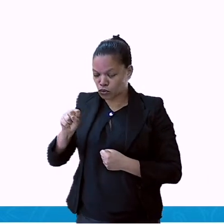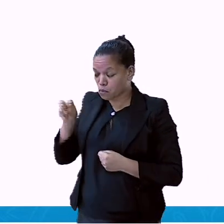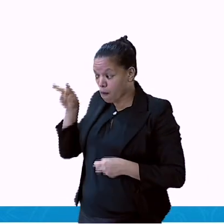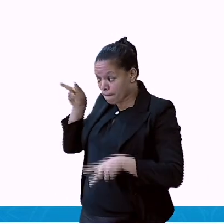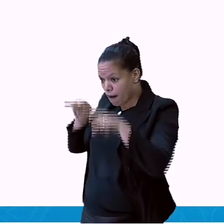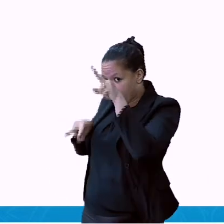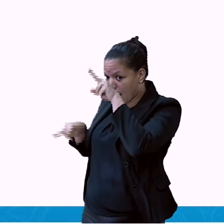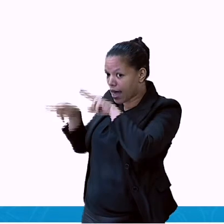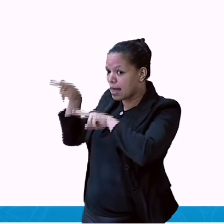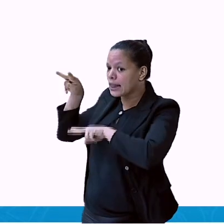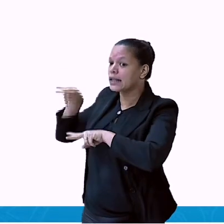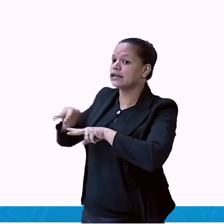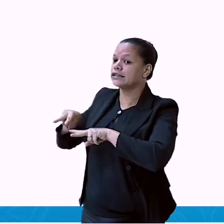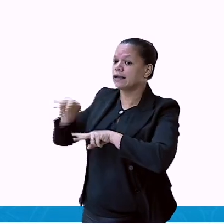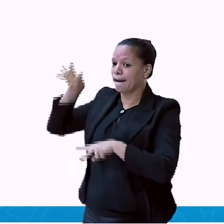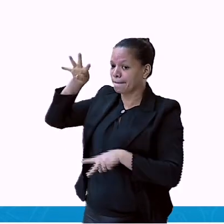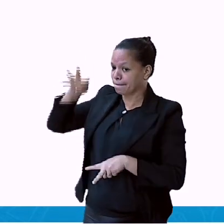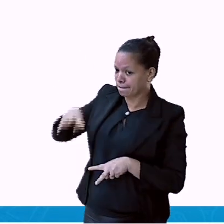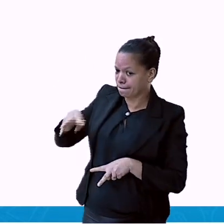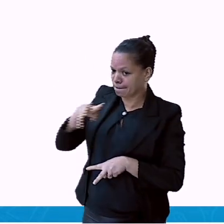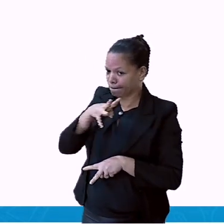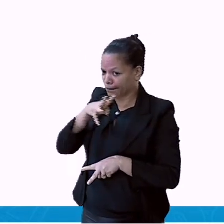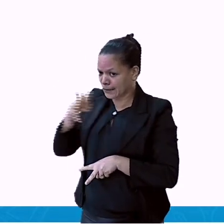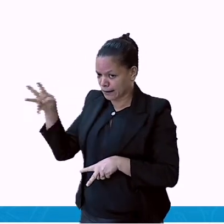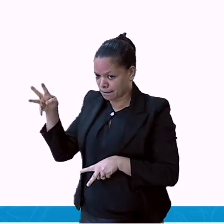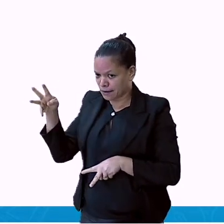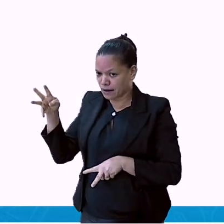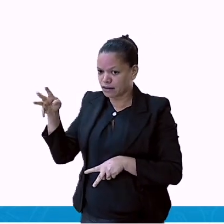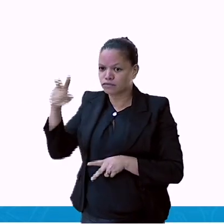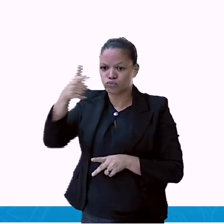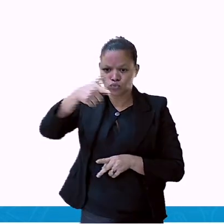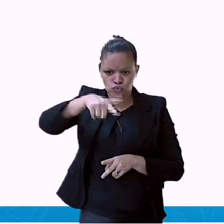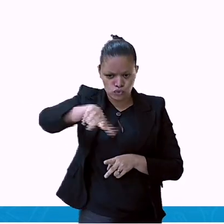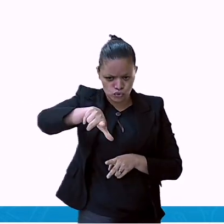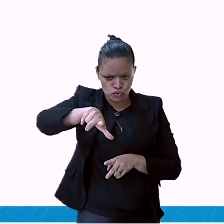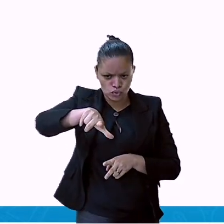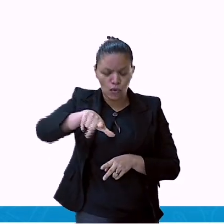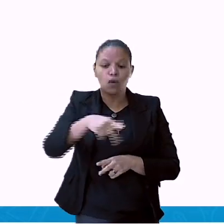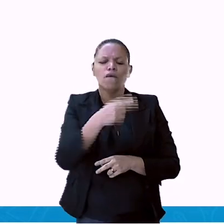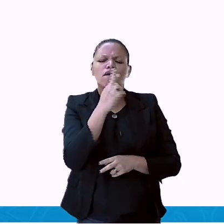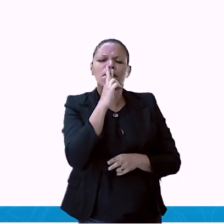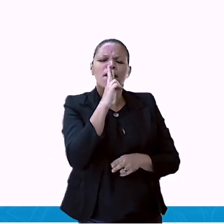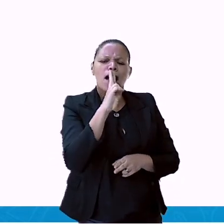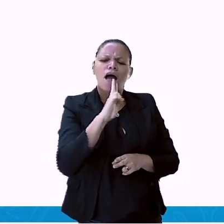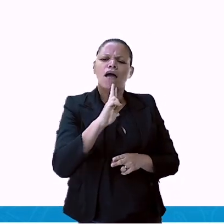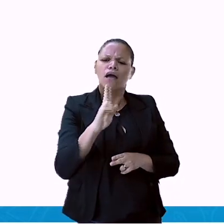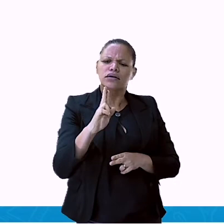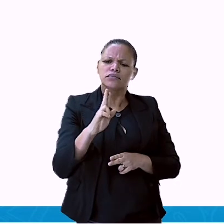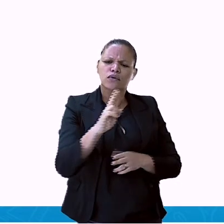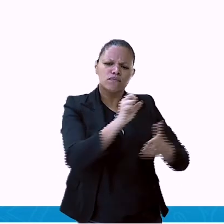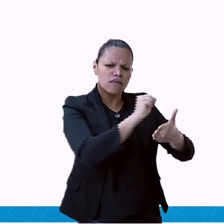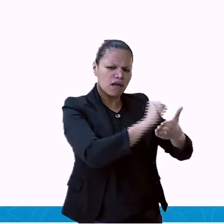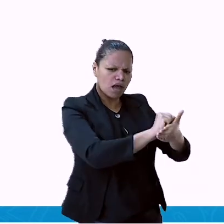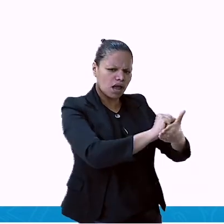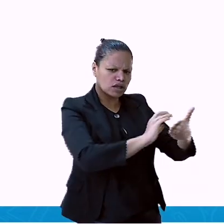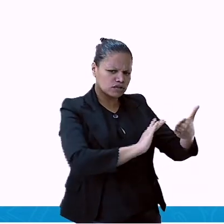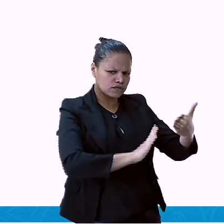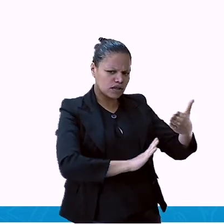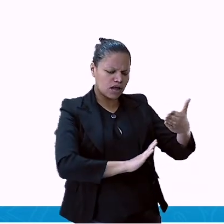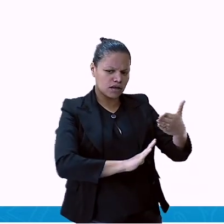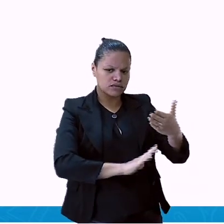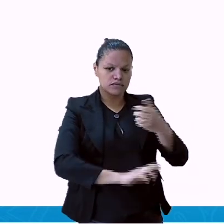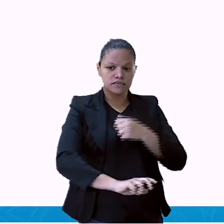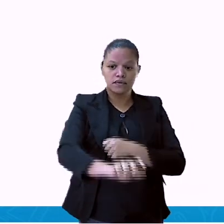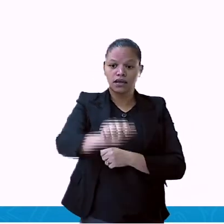responder as seguintes questões. Então, eu trouxe novamente a tabela para ficar mais fácil aqui na hora da gente analisar. Na letra A, fala o